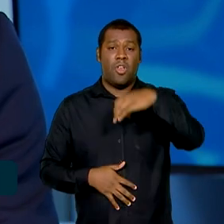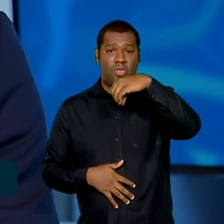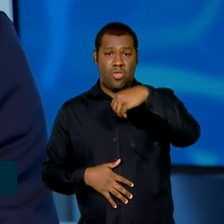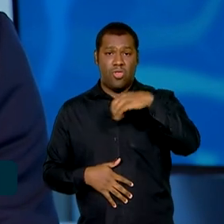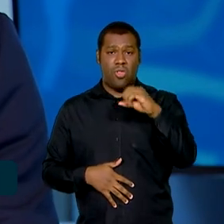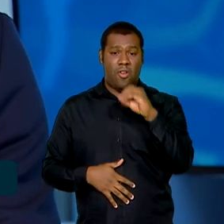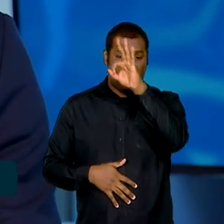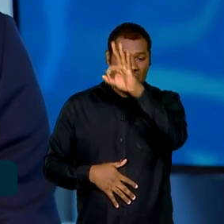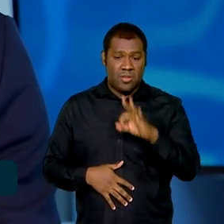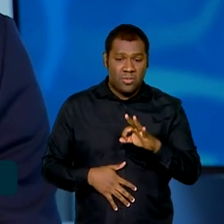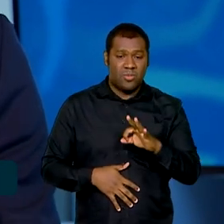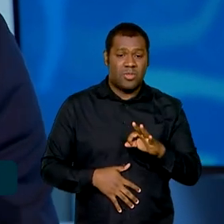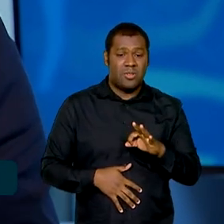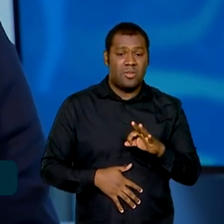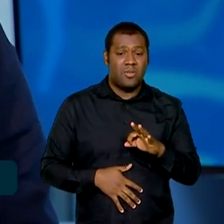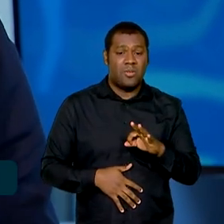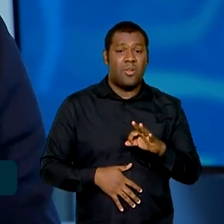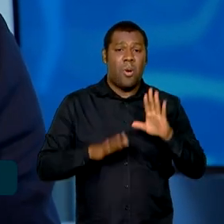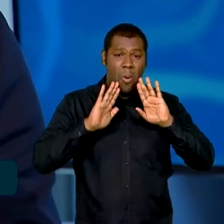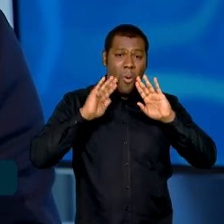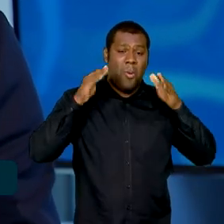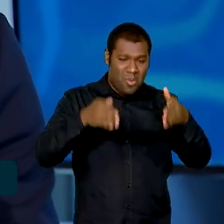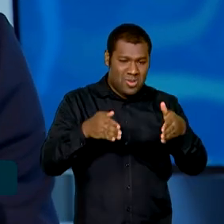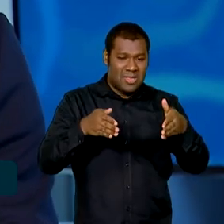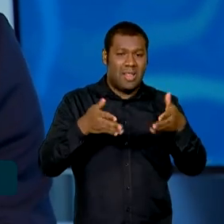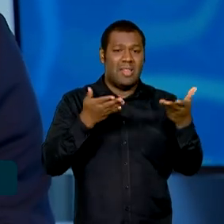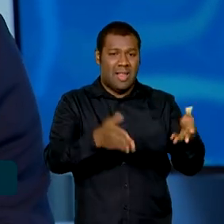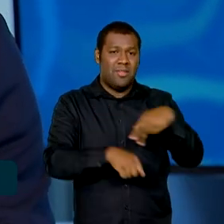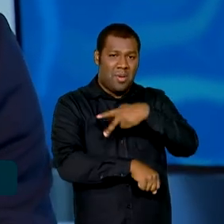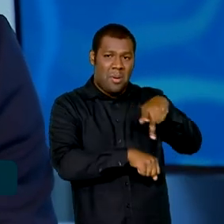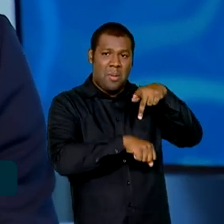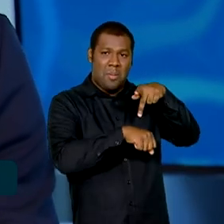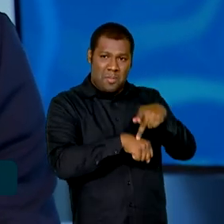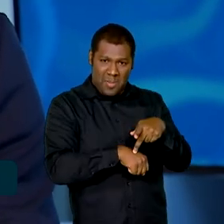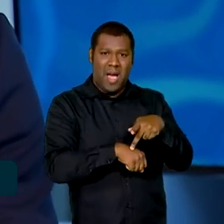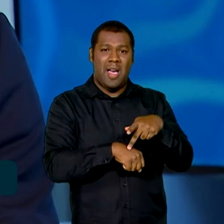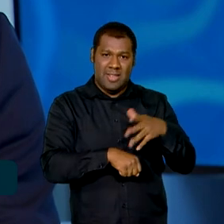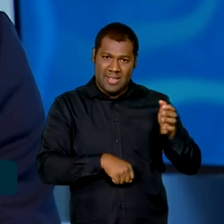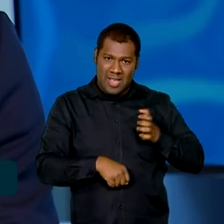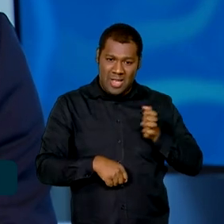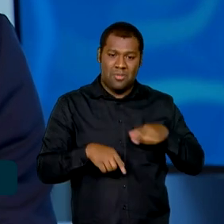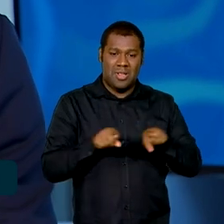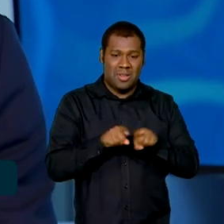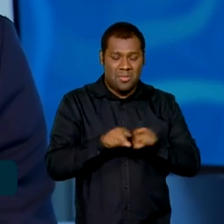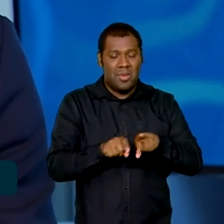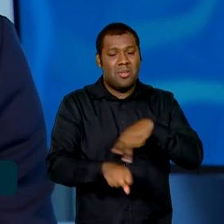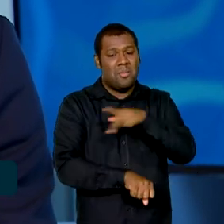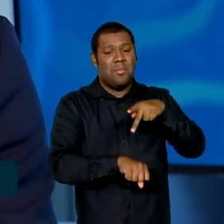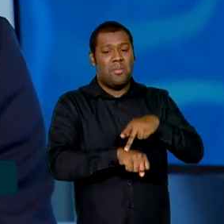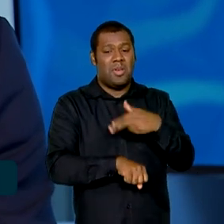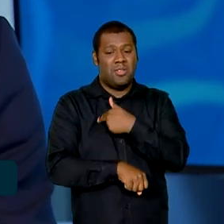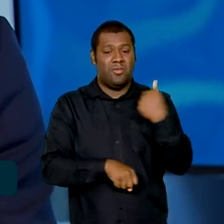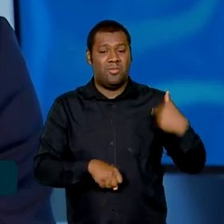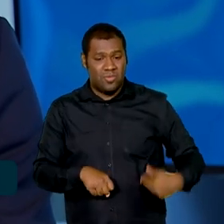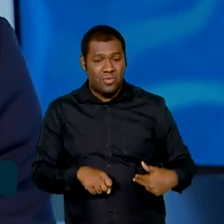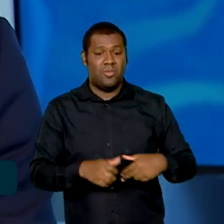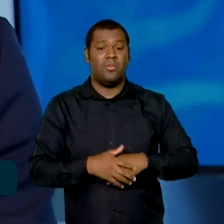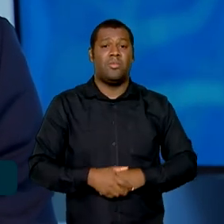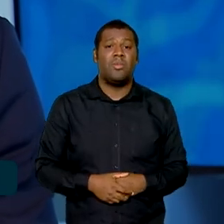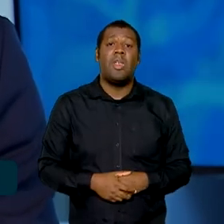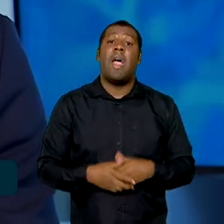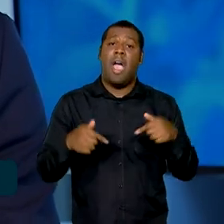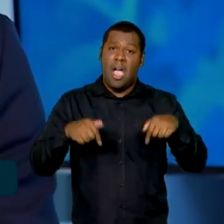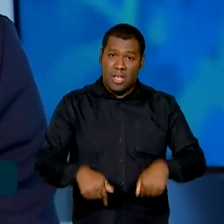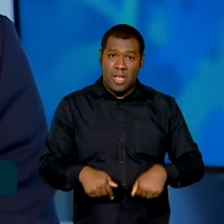% foi direcionado aos países desenvolvidos e China. E isso, portanto, é algo que nós queremos